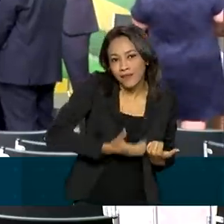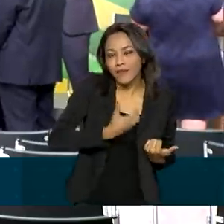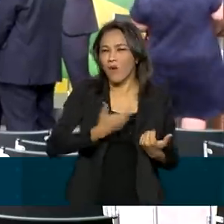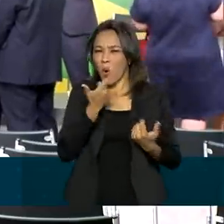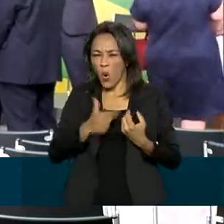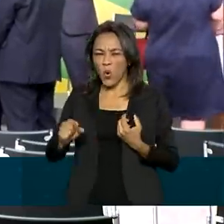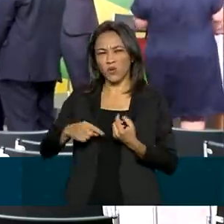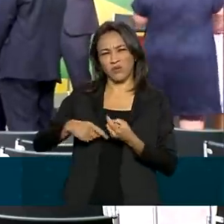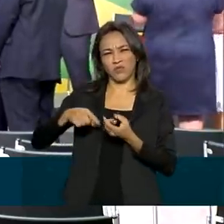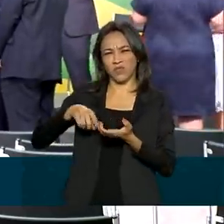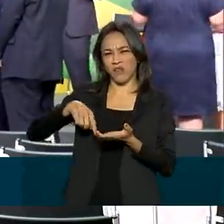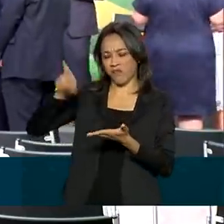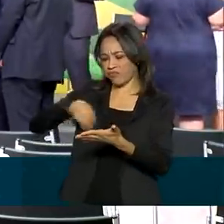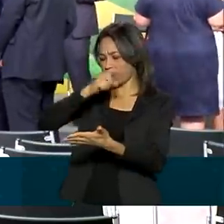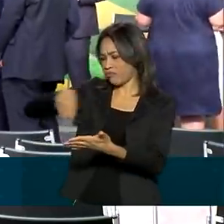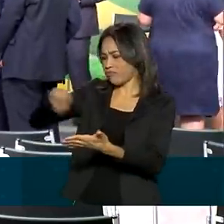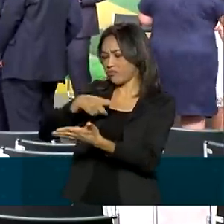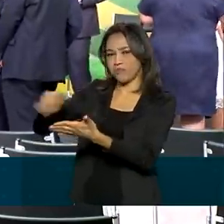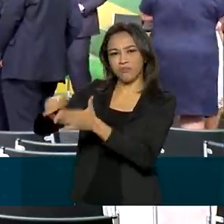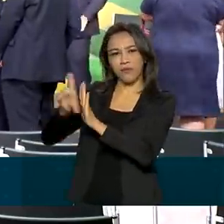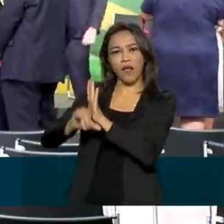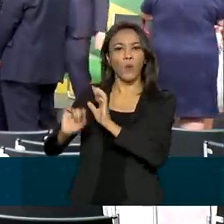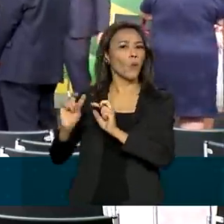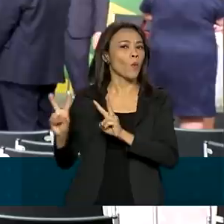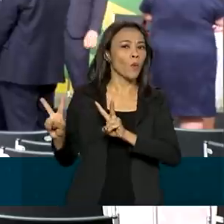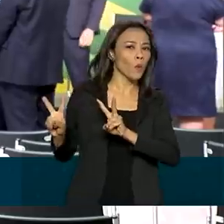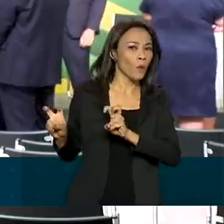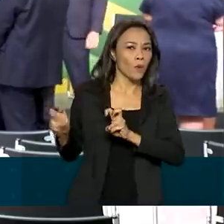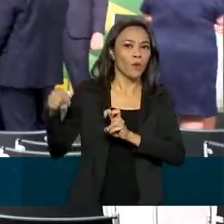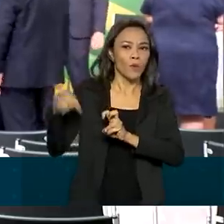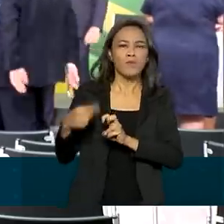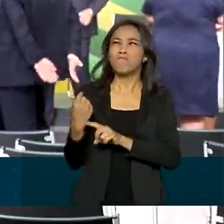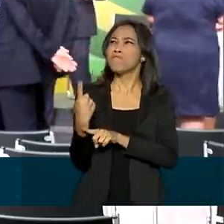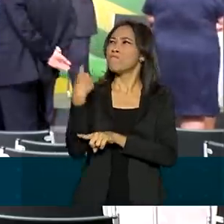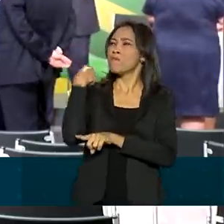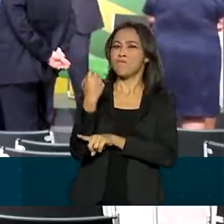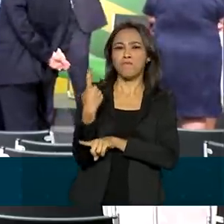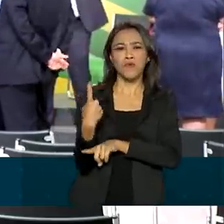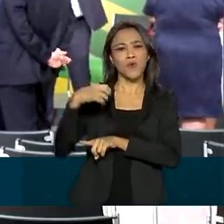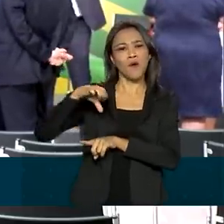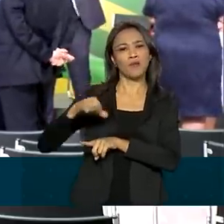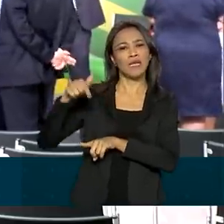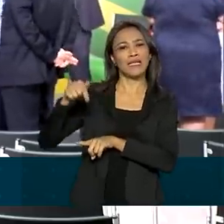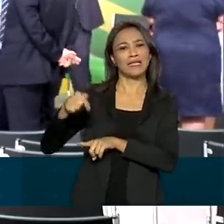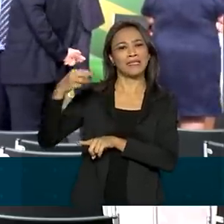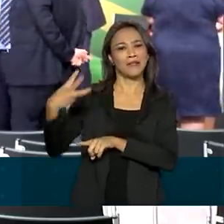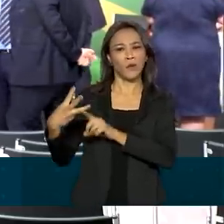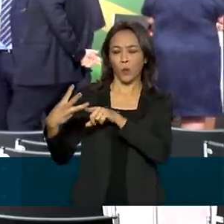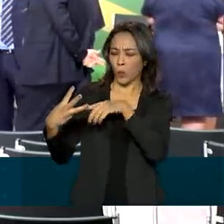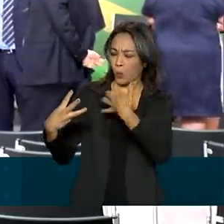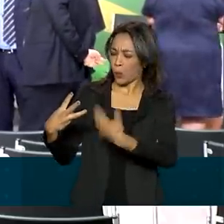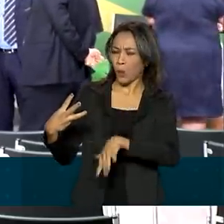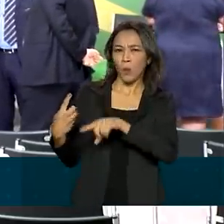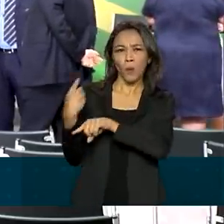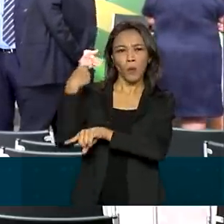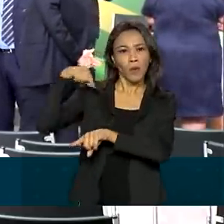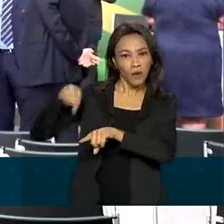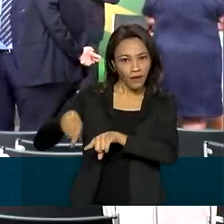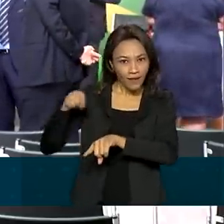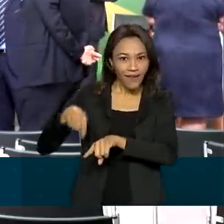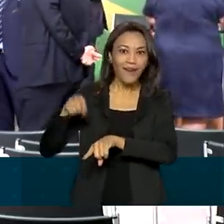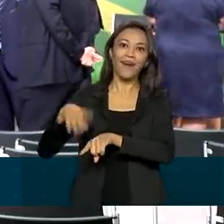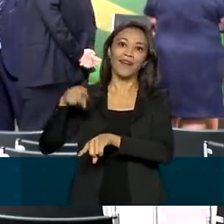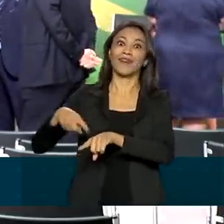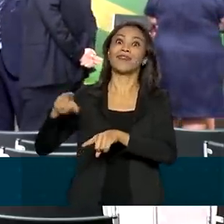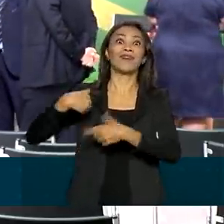validade foram revogados. Dentre eles, a norma de 1973, que regulamentava a profissão